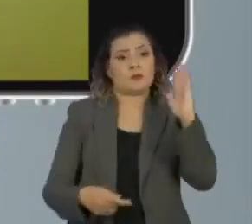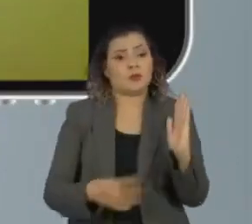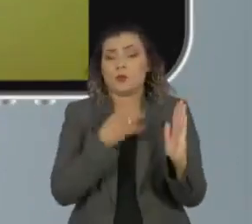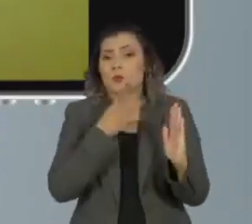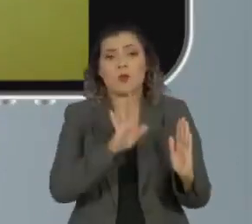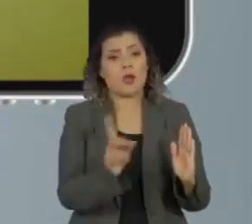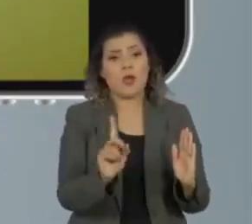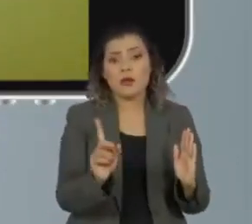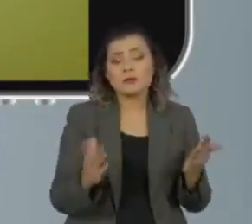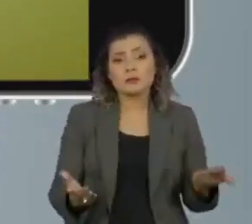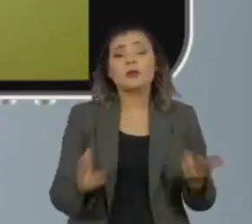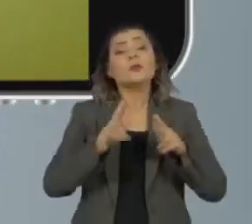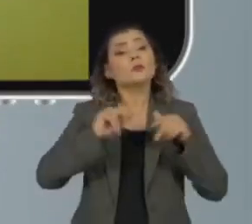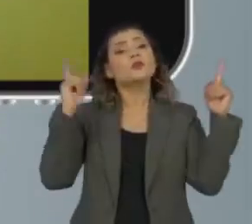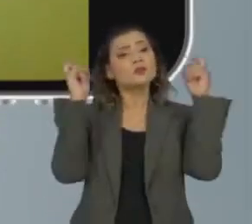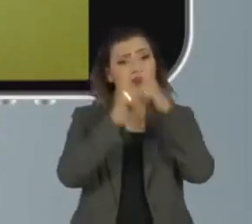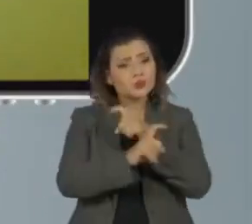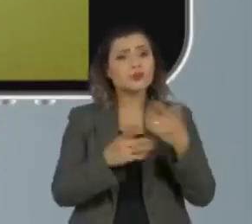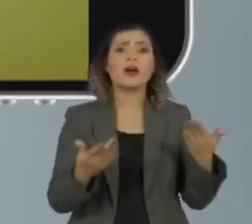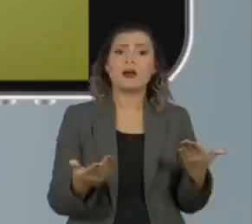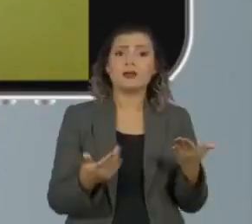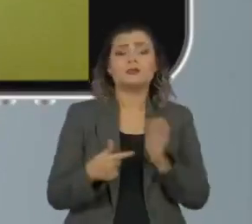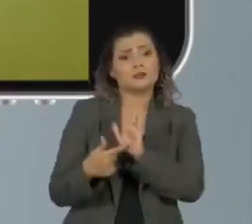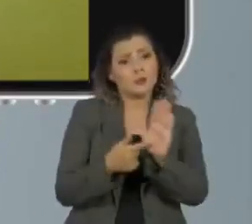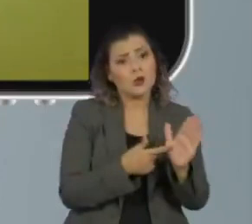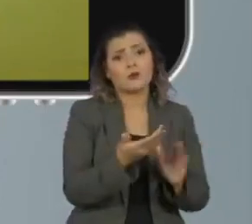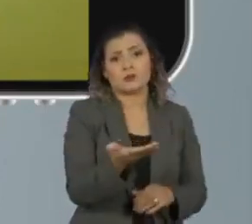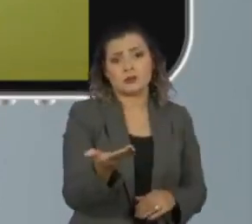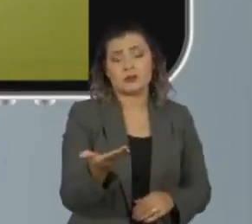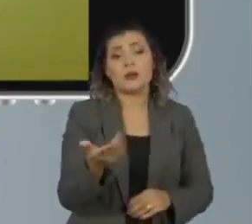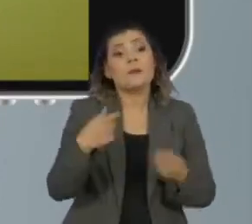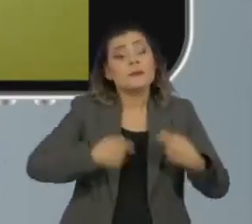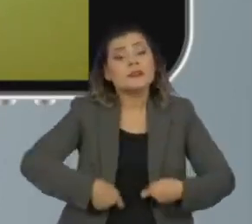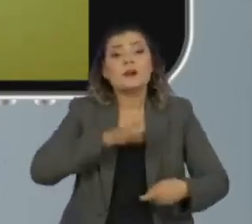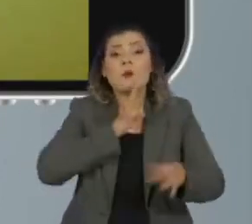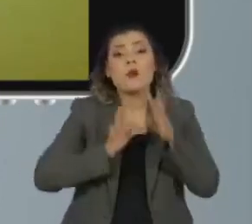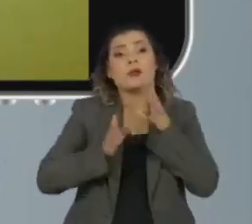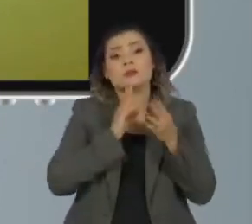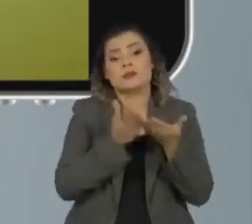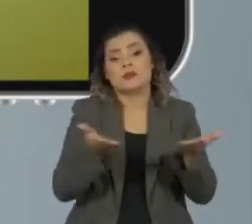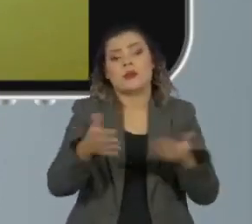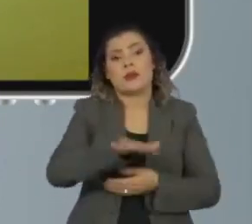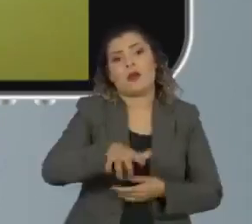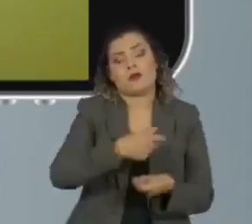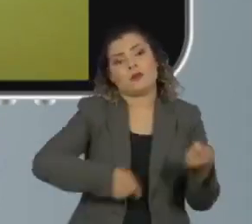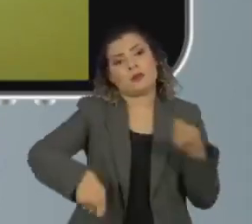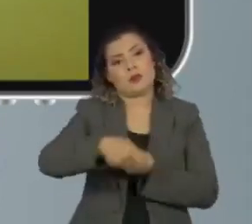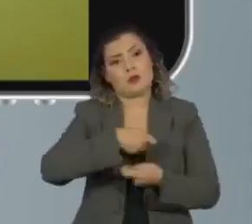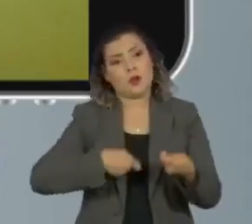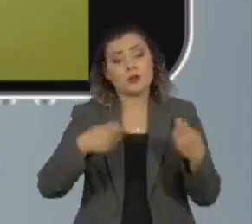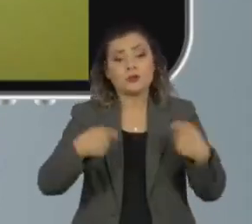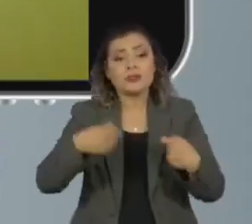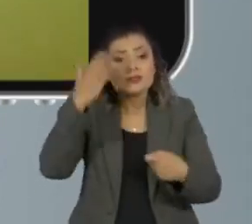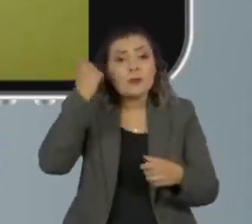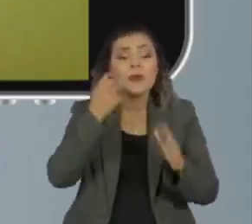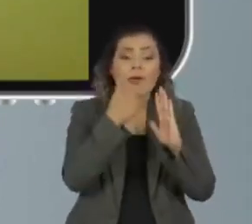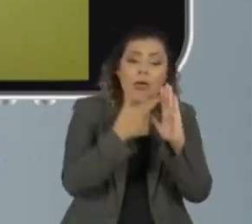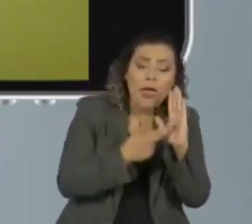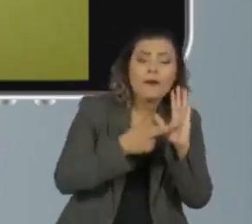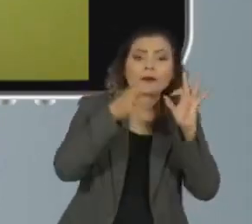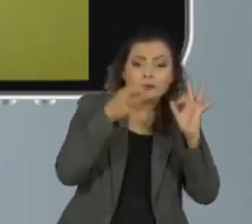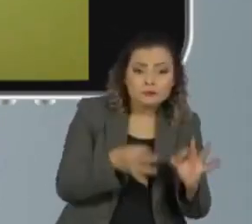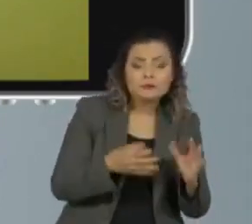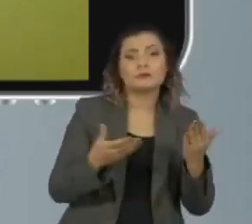Isso de fato é uma dificuldade apontada pela pesquisa. Eles precisam conhecer esse ambiente de negócios, eles precisam saber as regras de